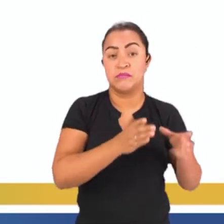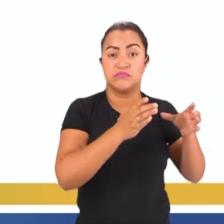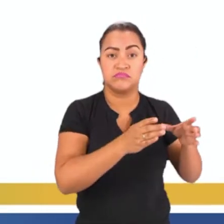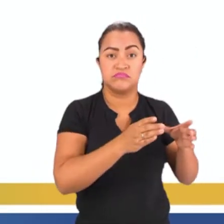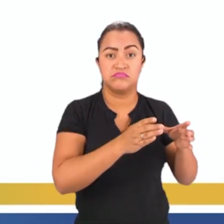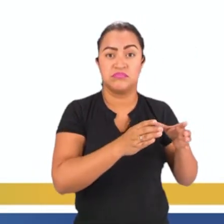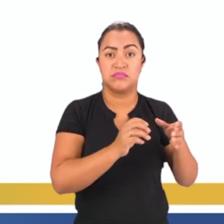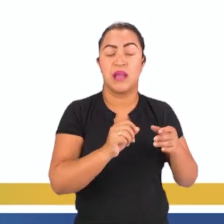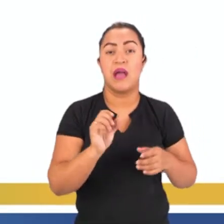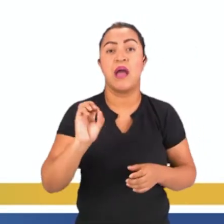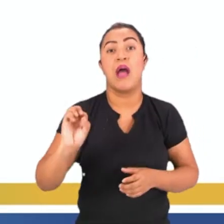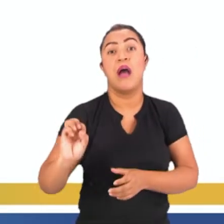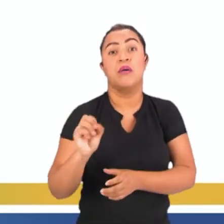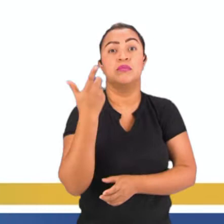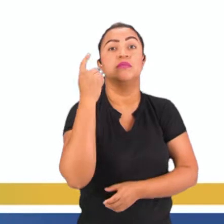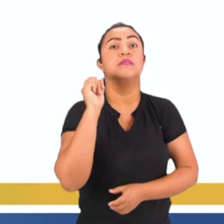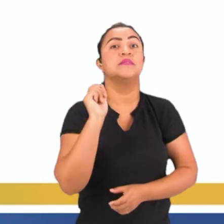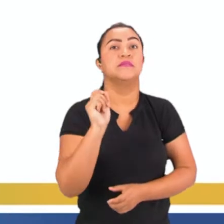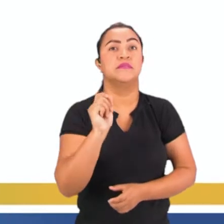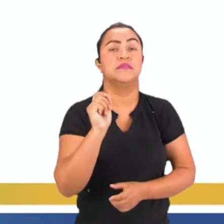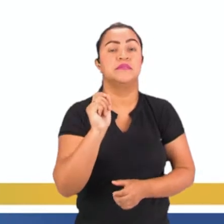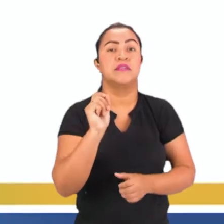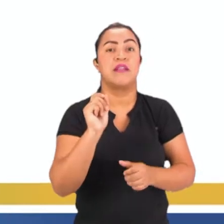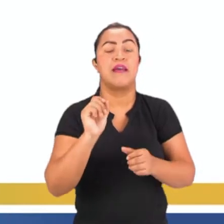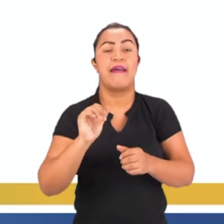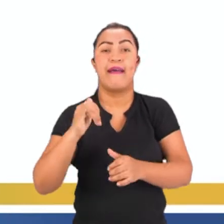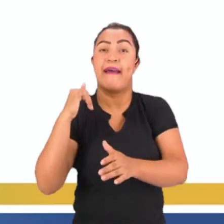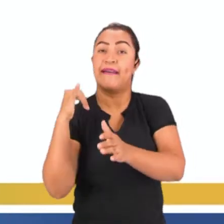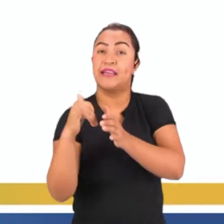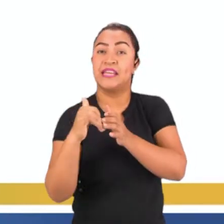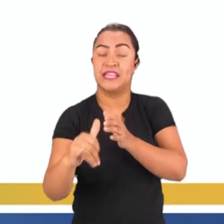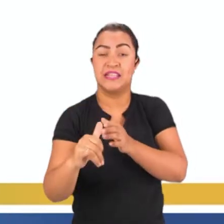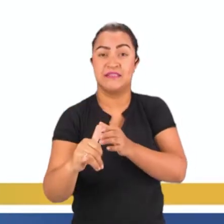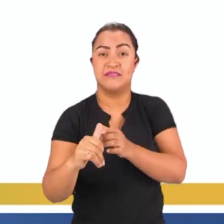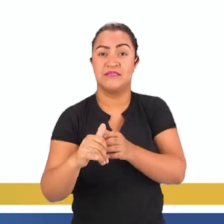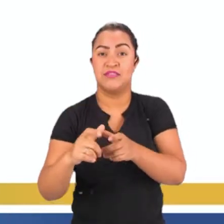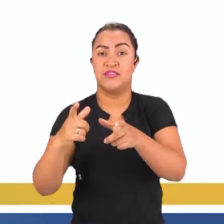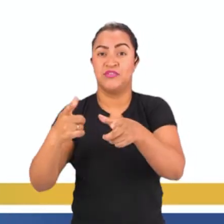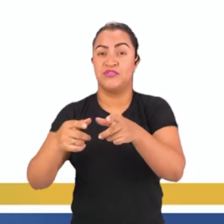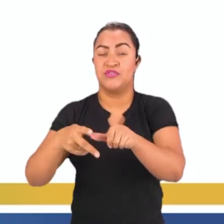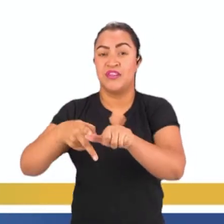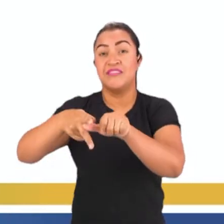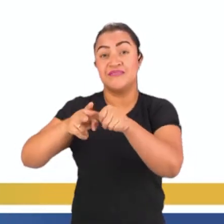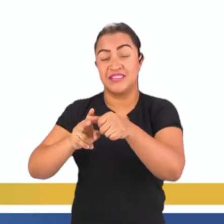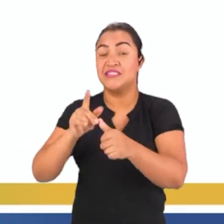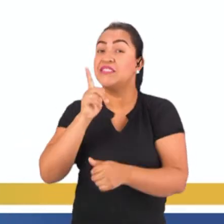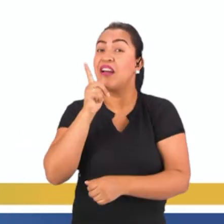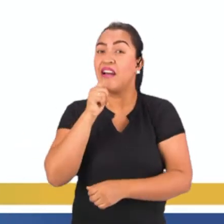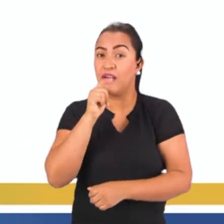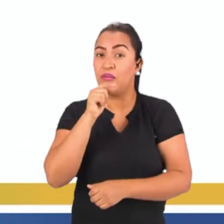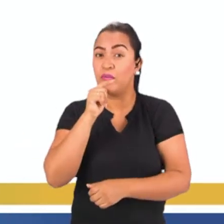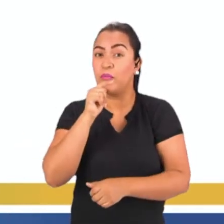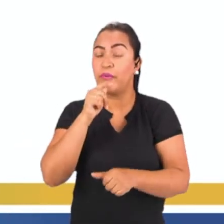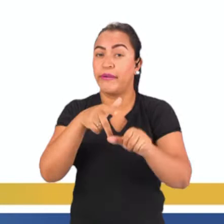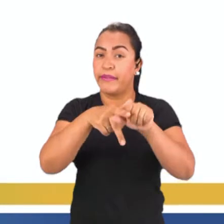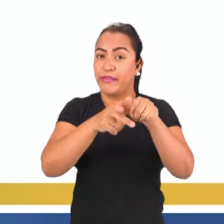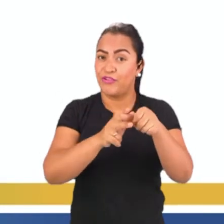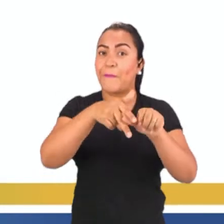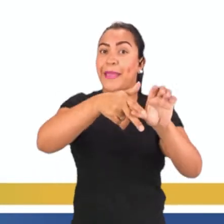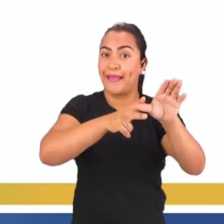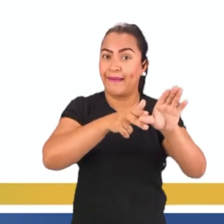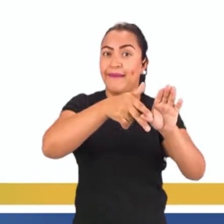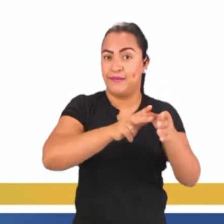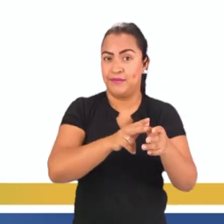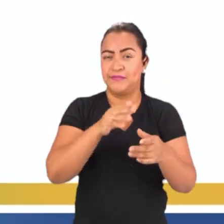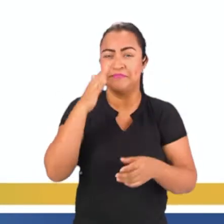provoca a pressão que converte a energia hidráulica e a energia mecânica. Então vocês estão olhando ali, né? A questão,